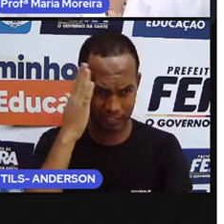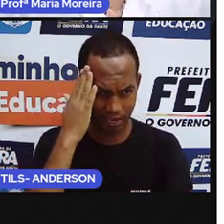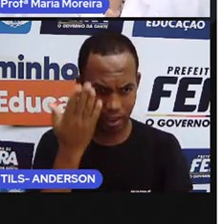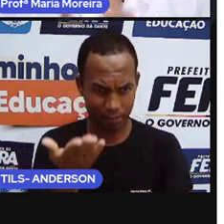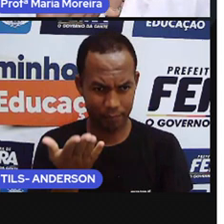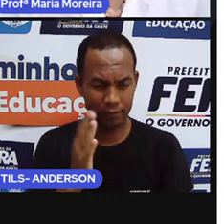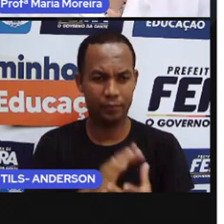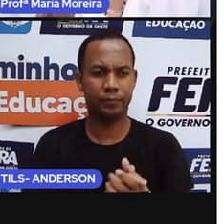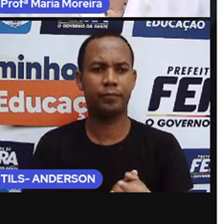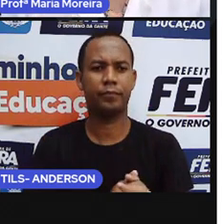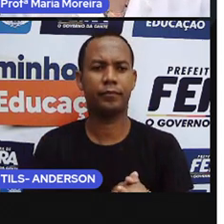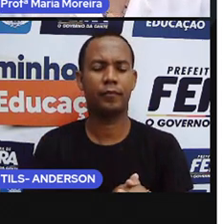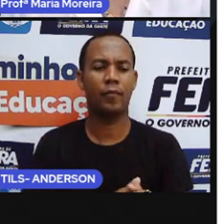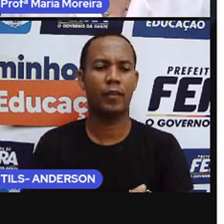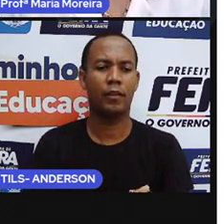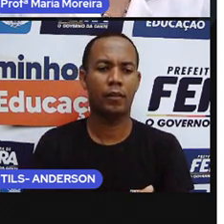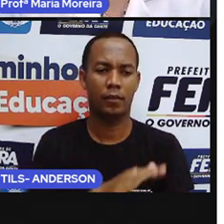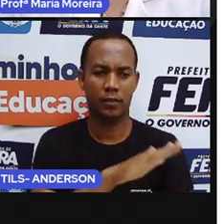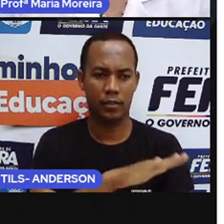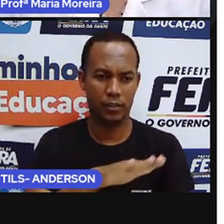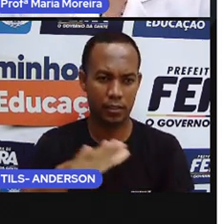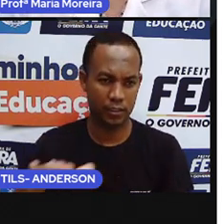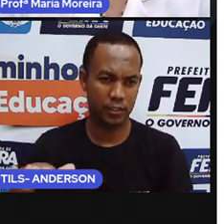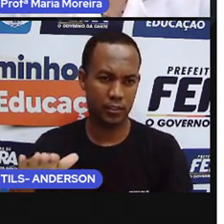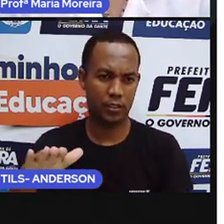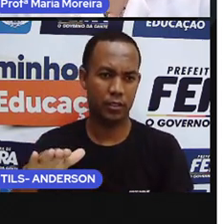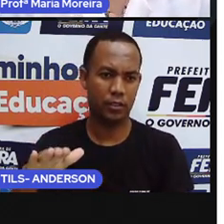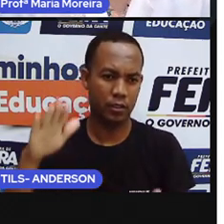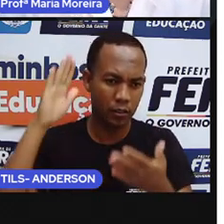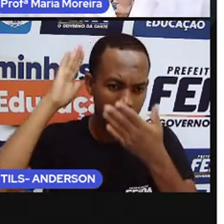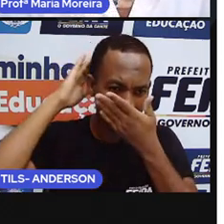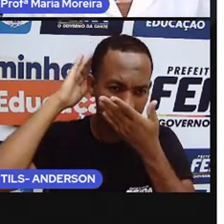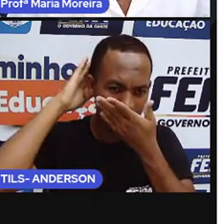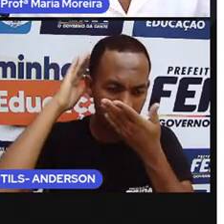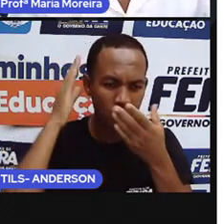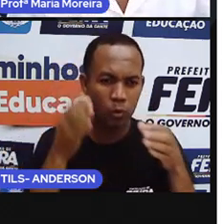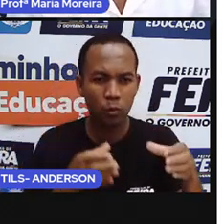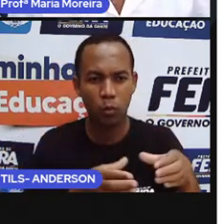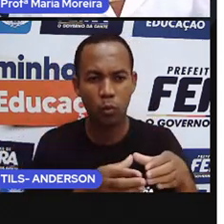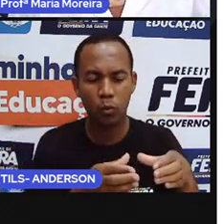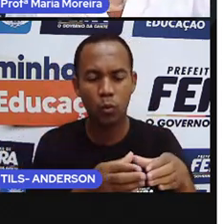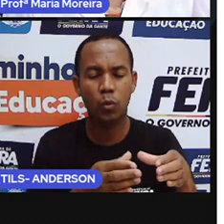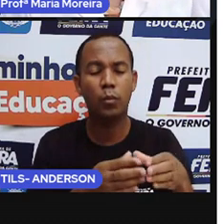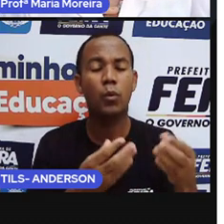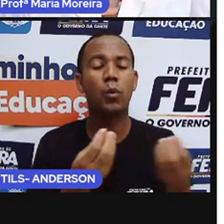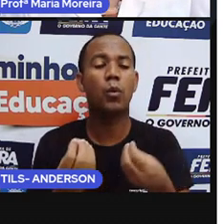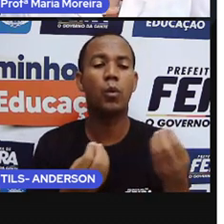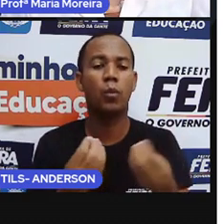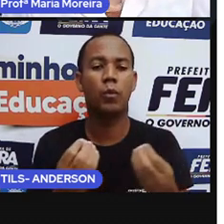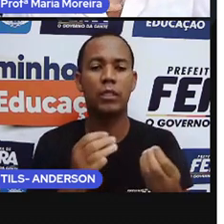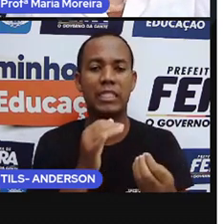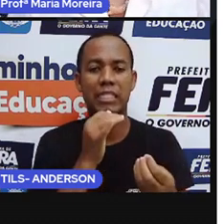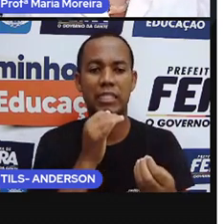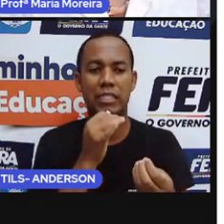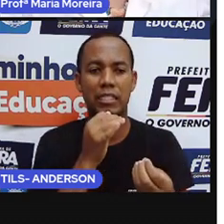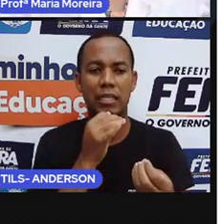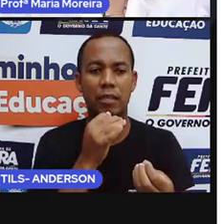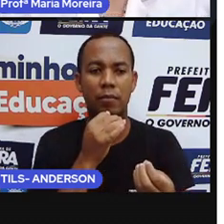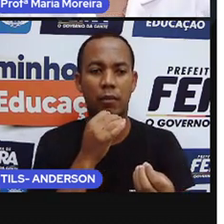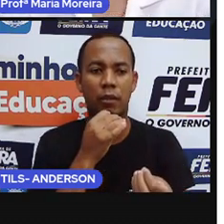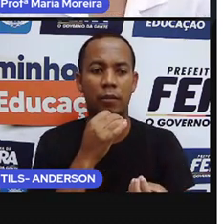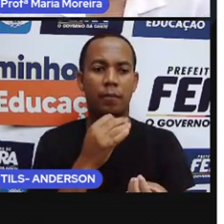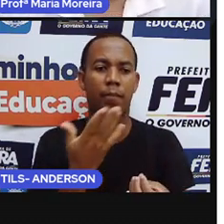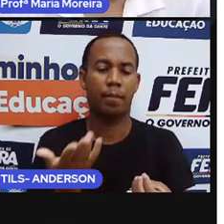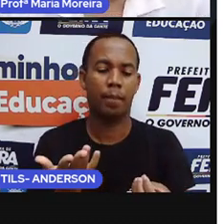Bom, de uma criança indígena que obviamente mora em uma aldeia, vamos conferir um exemplo, né? Um índiozinho chamado